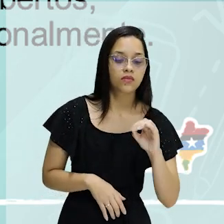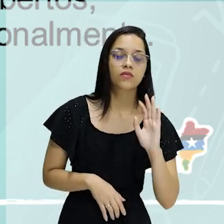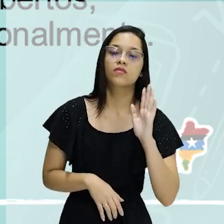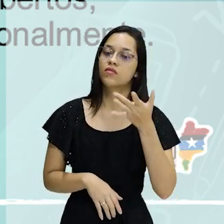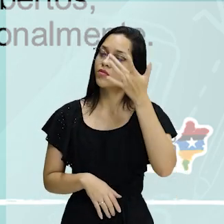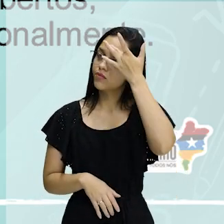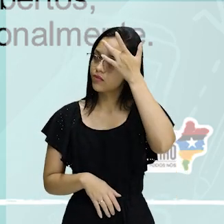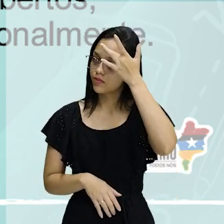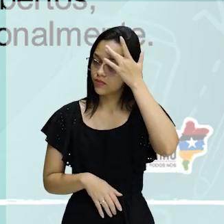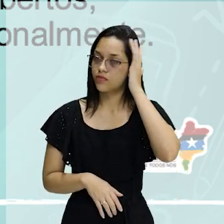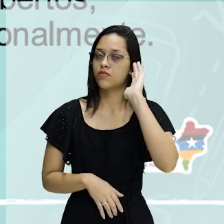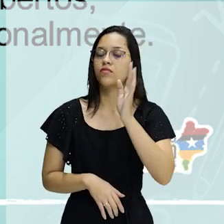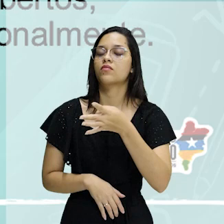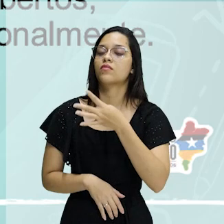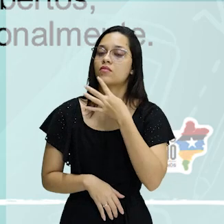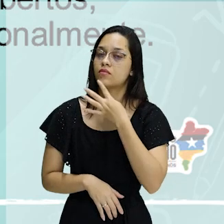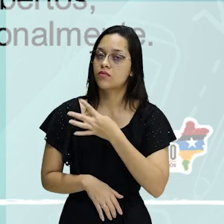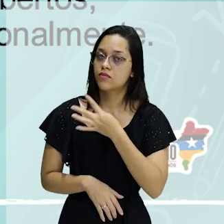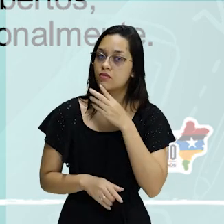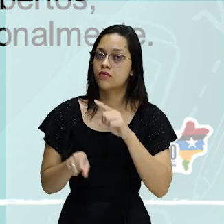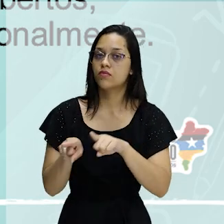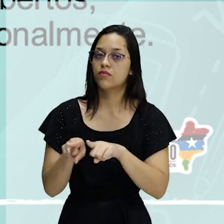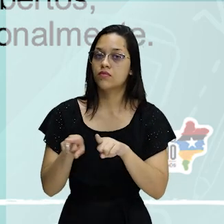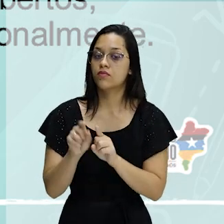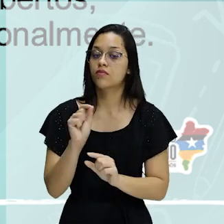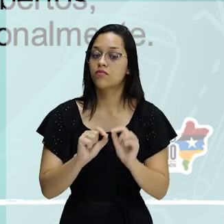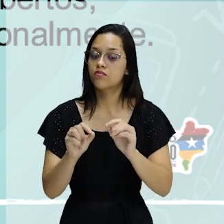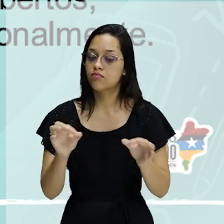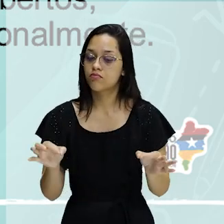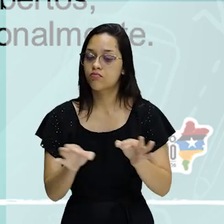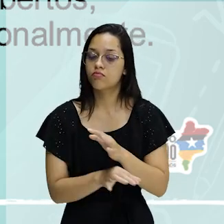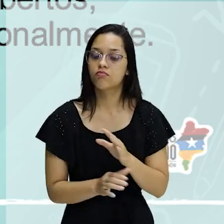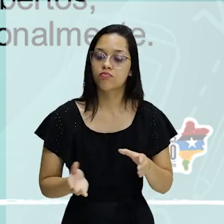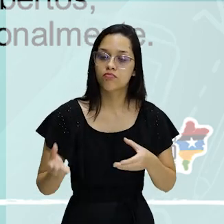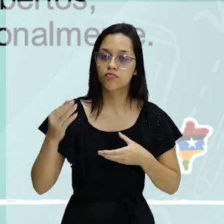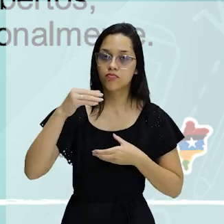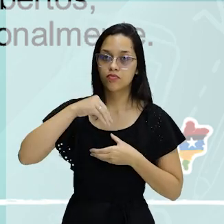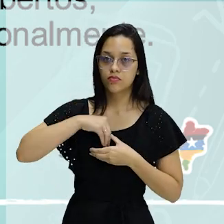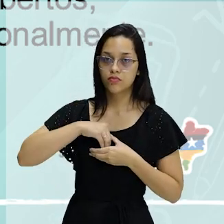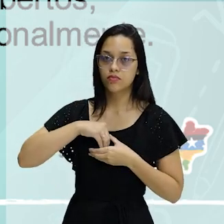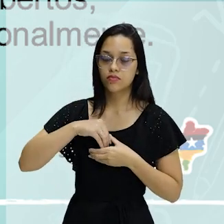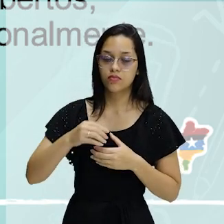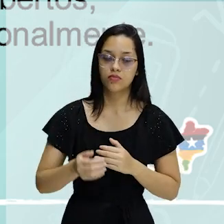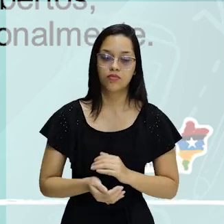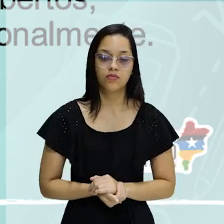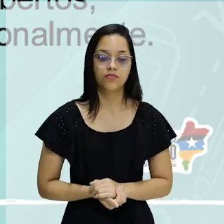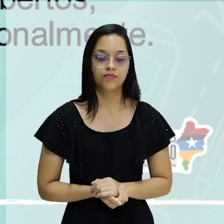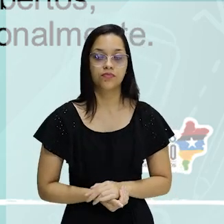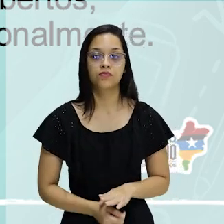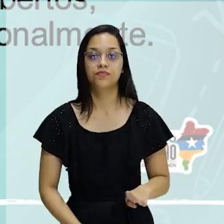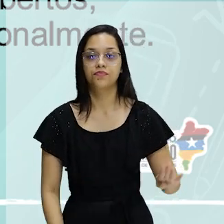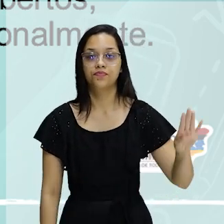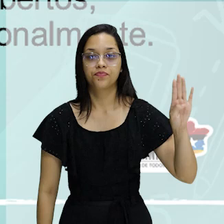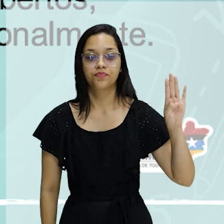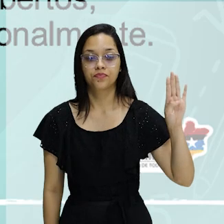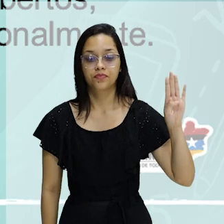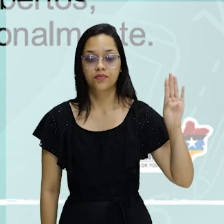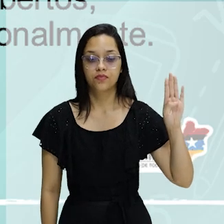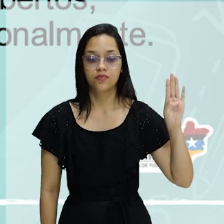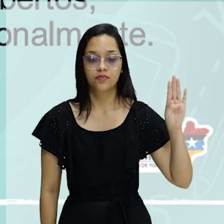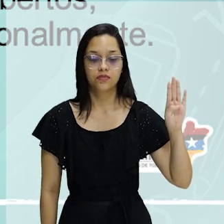temos em mente, já conhecemos, já se concretizaram dentro de nós. Letra B.